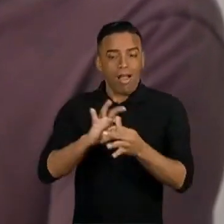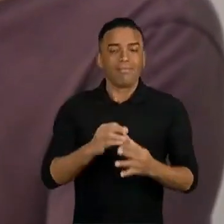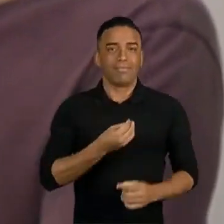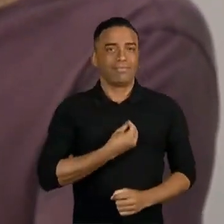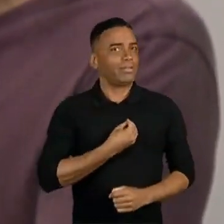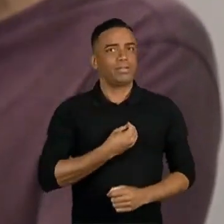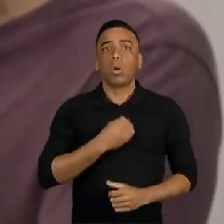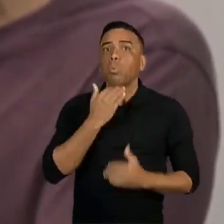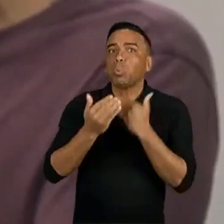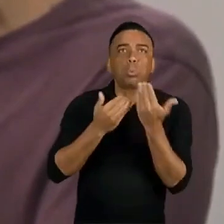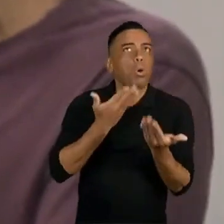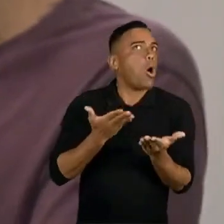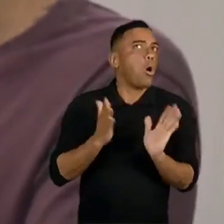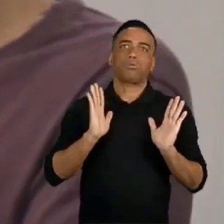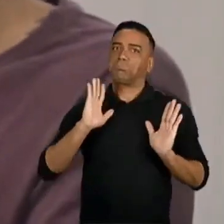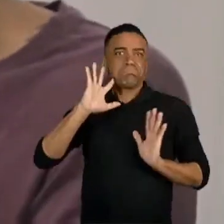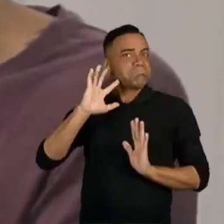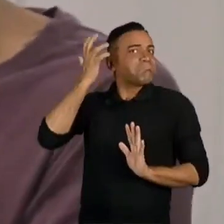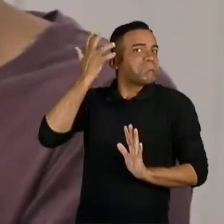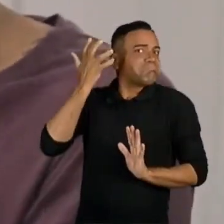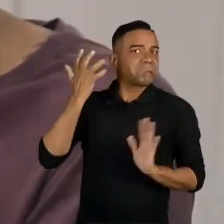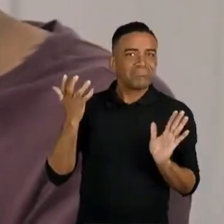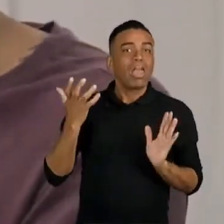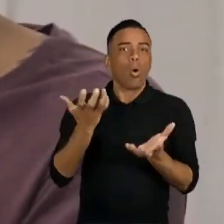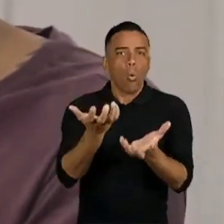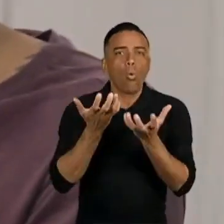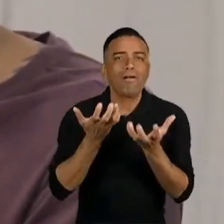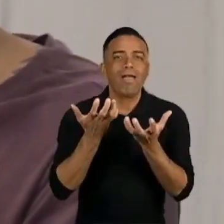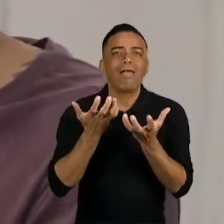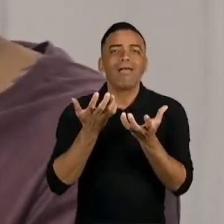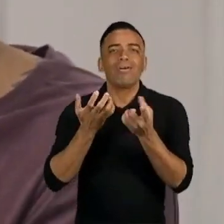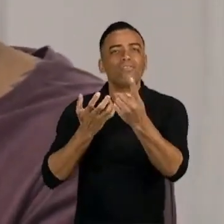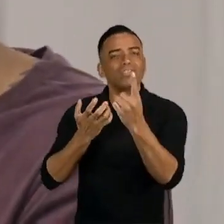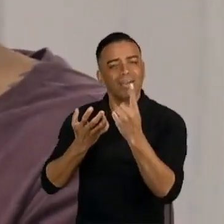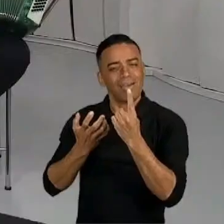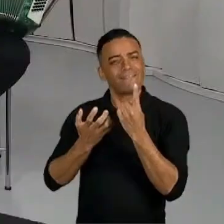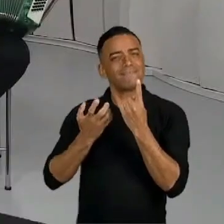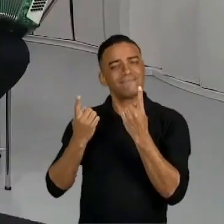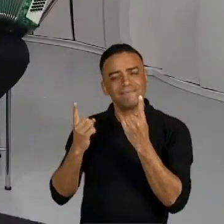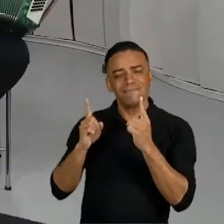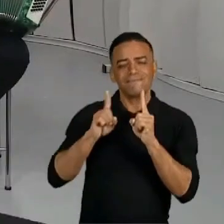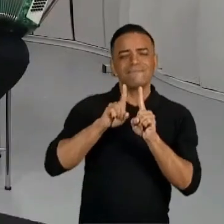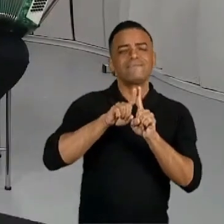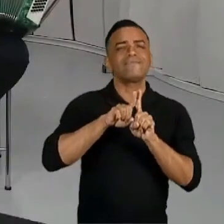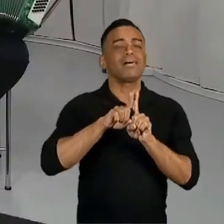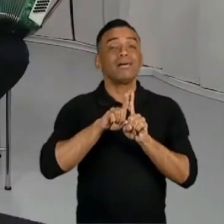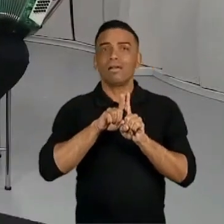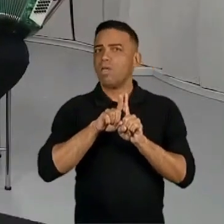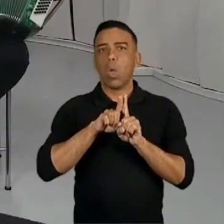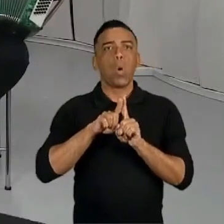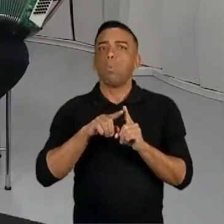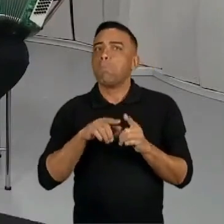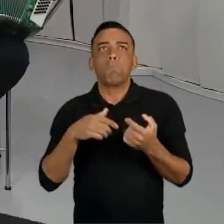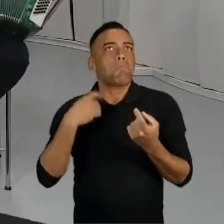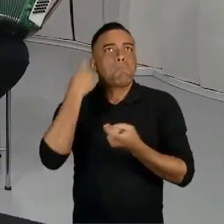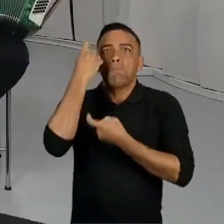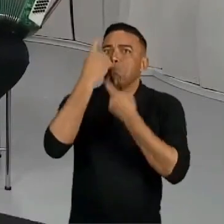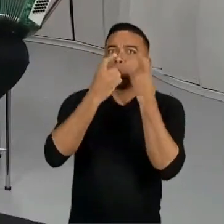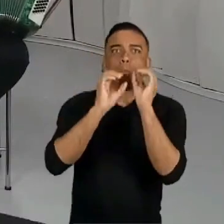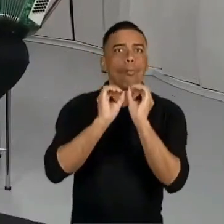e não me importa como for, eu quero ter você um dia, não vou me importar de